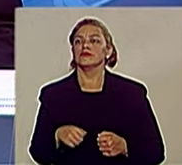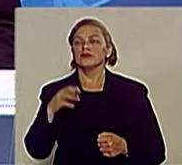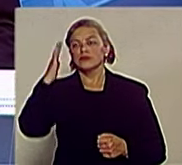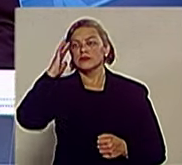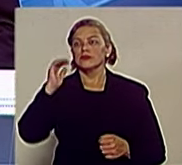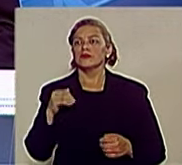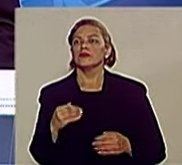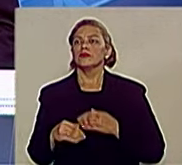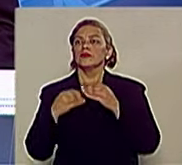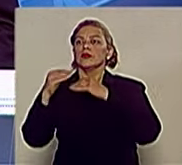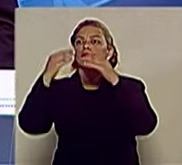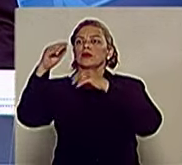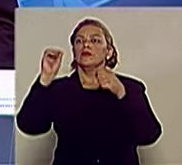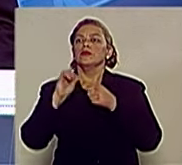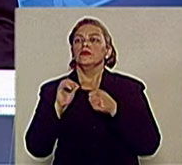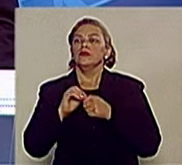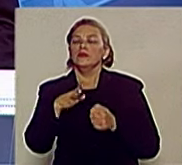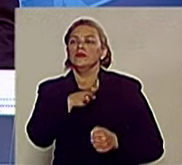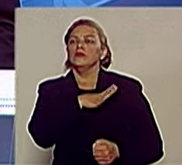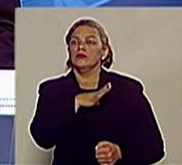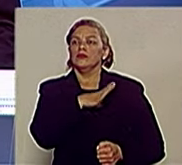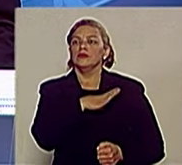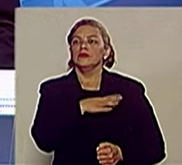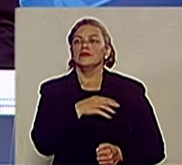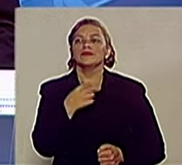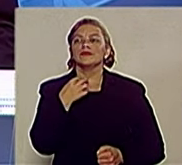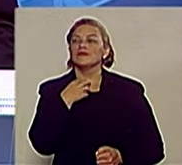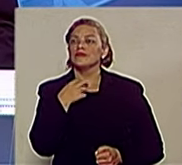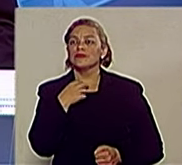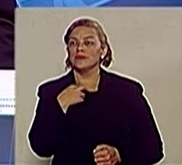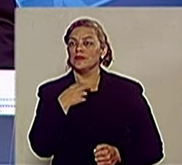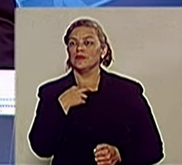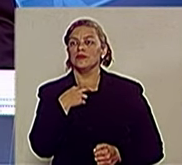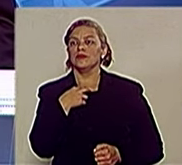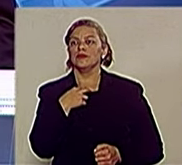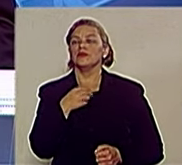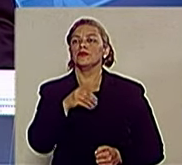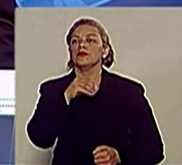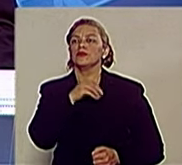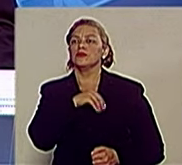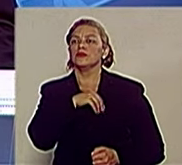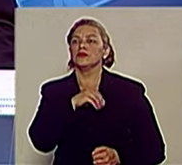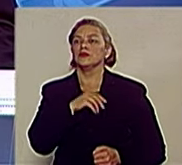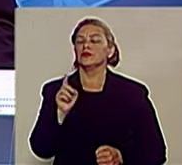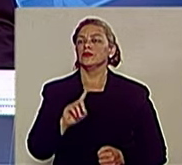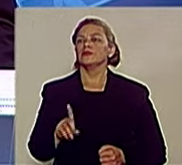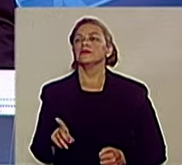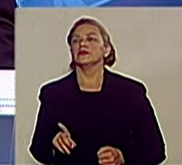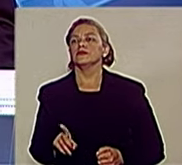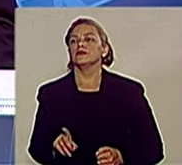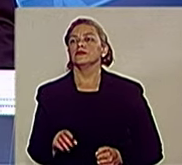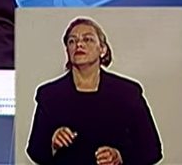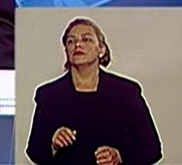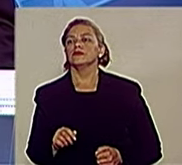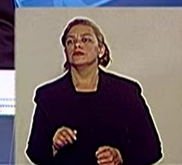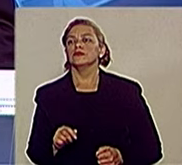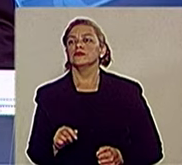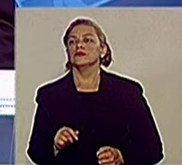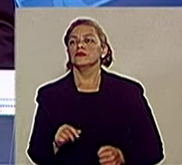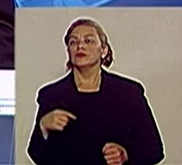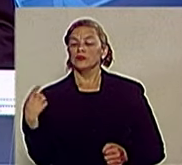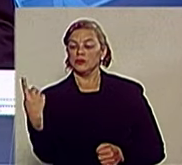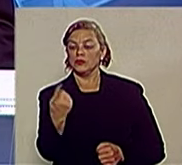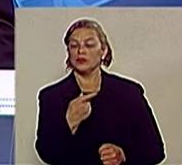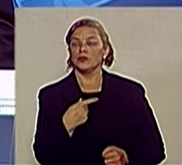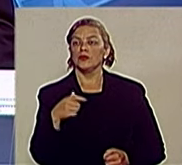cidade e não se pode deixar que as pessoas deixem de receber seus pagamentos em dias. No governo do PSDB, nós nunca atrasamos